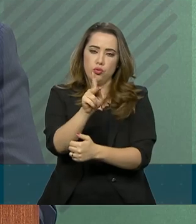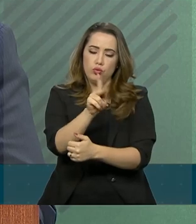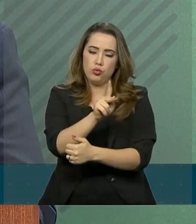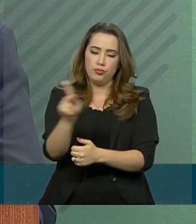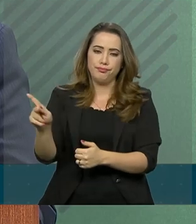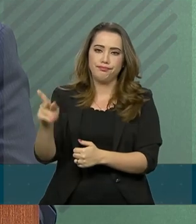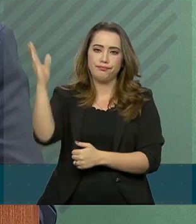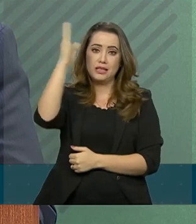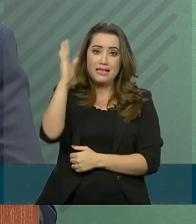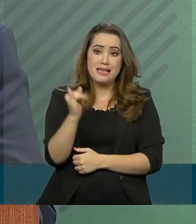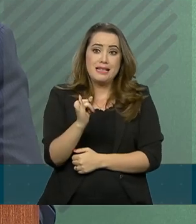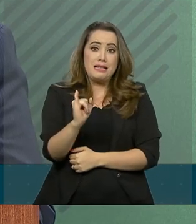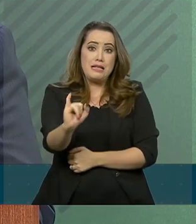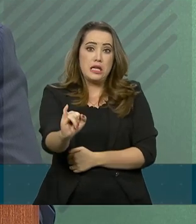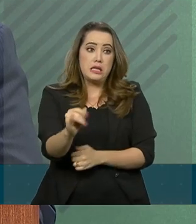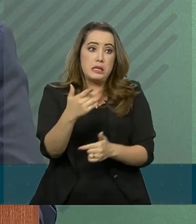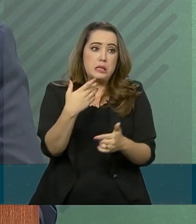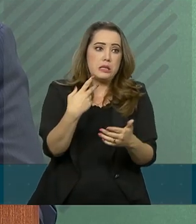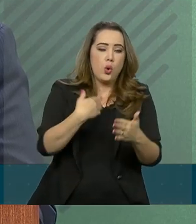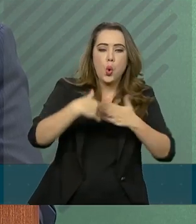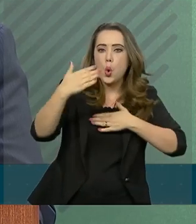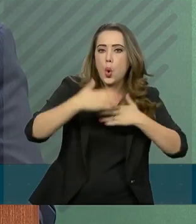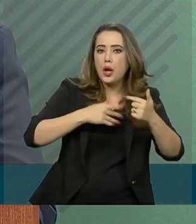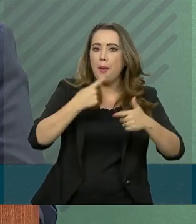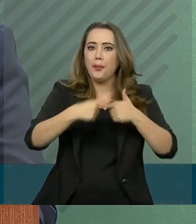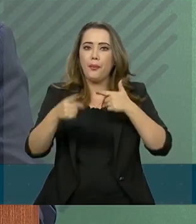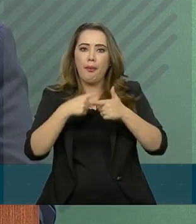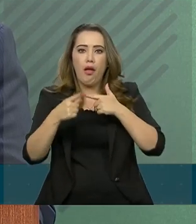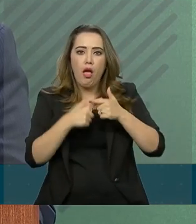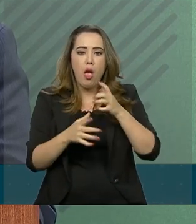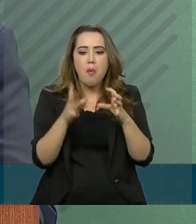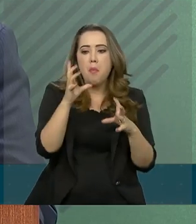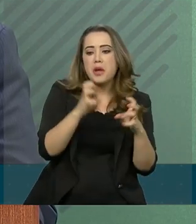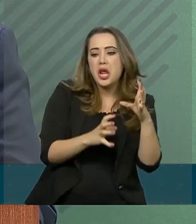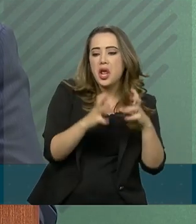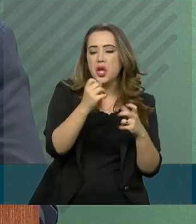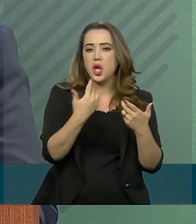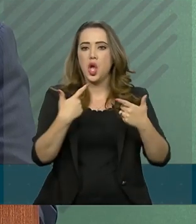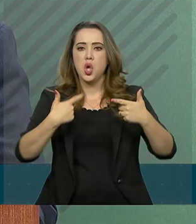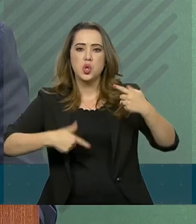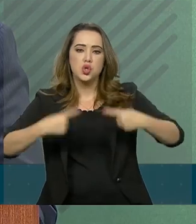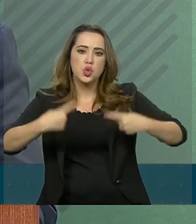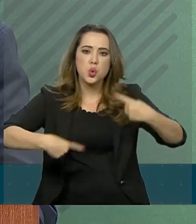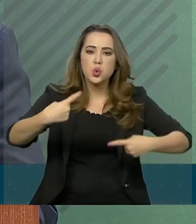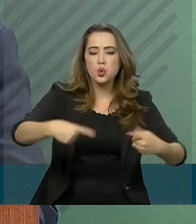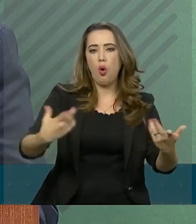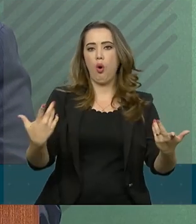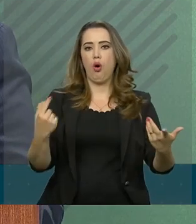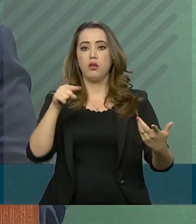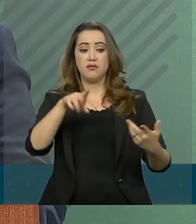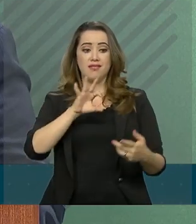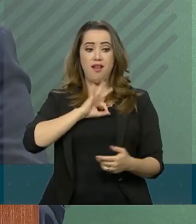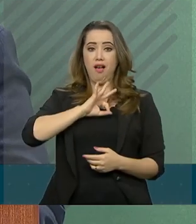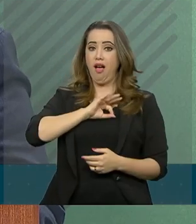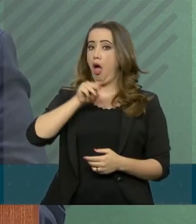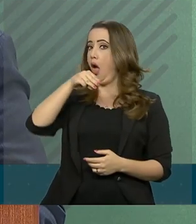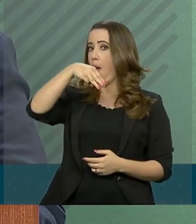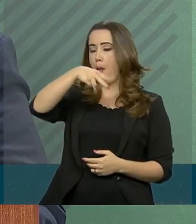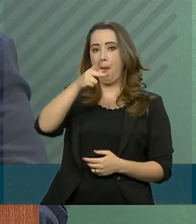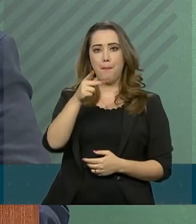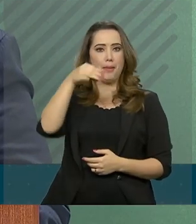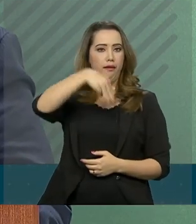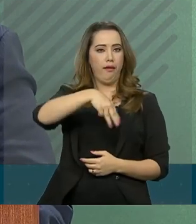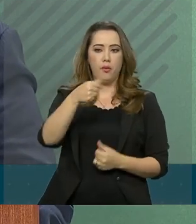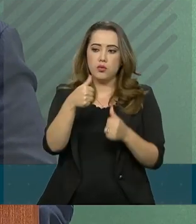algum tipo de tumulto, brigas, desentendimentos, a polícia militar não estaria